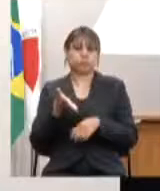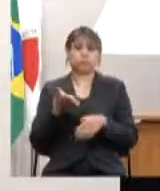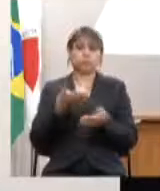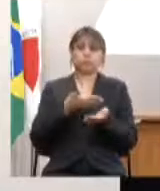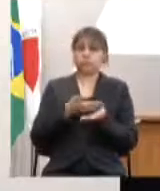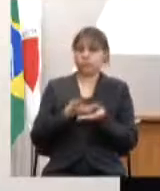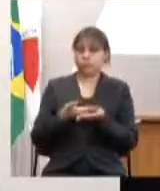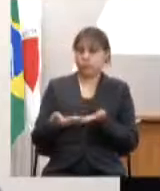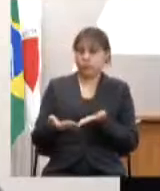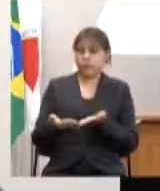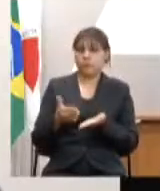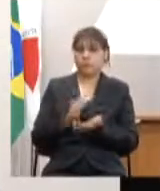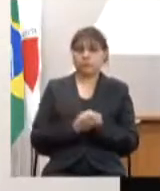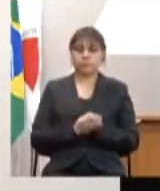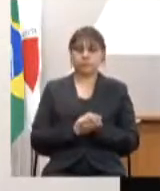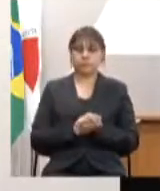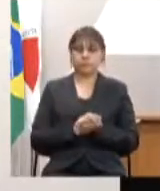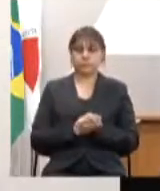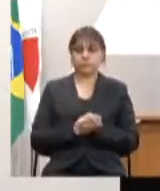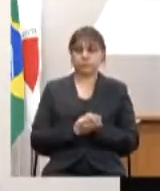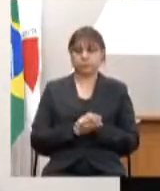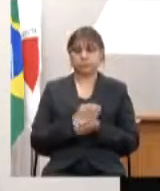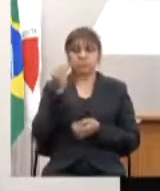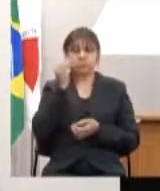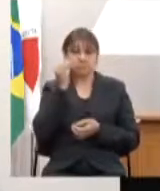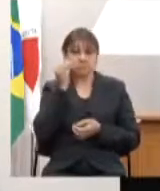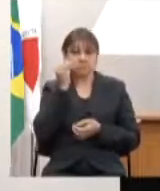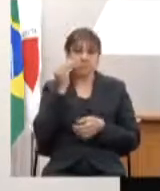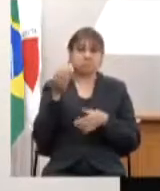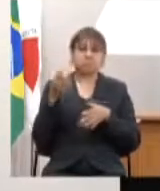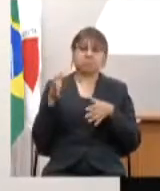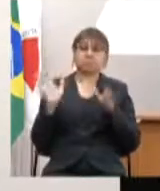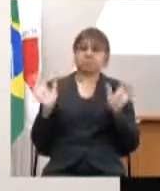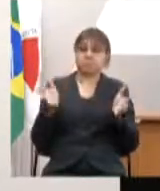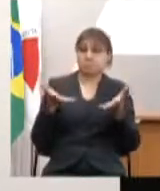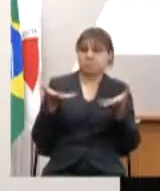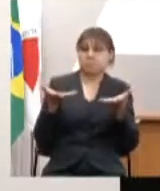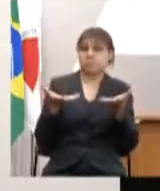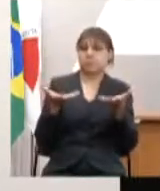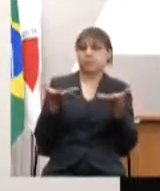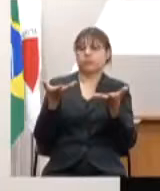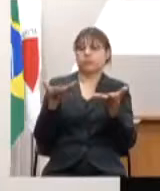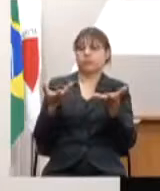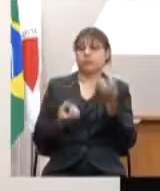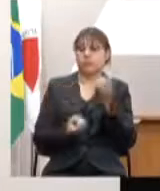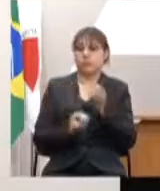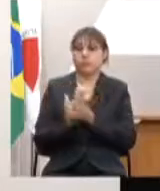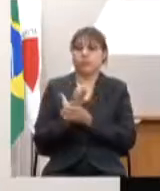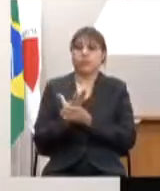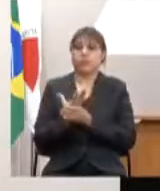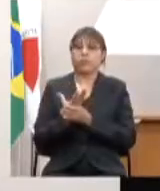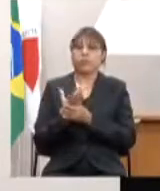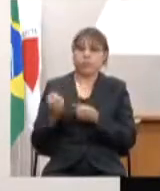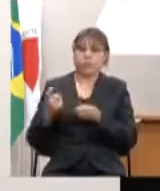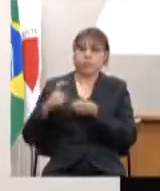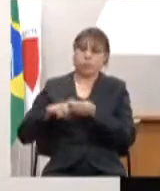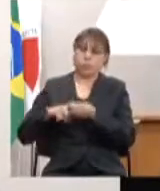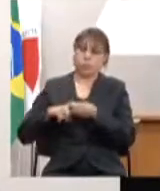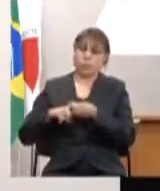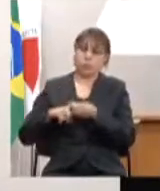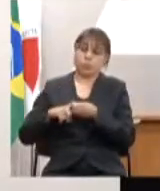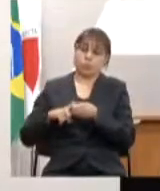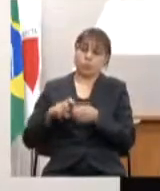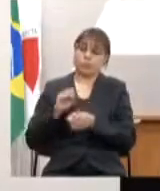ou levantando a ideia de estabelecimento de consórcios caso o governo federal